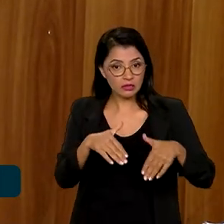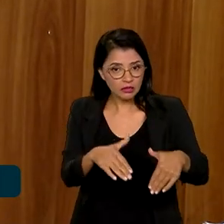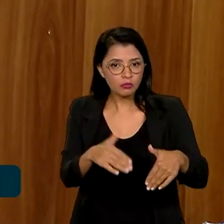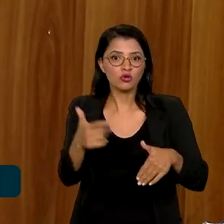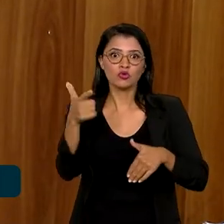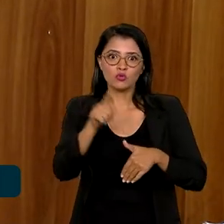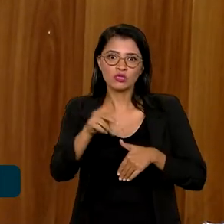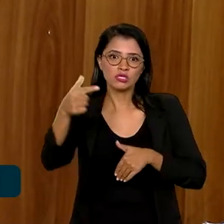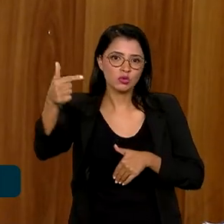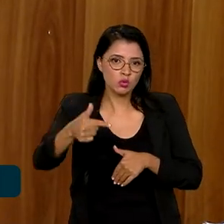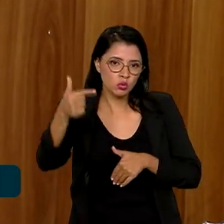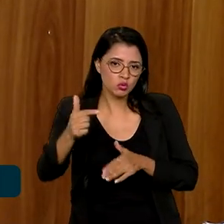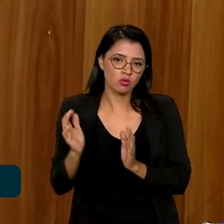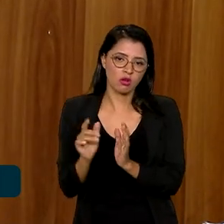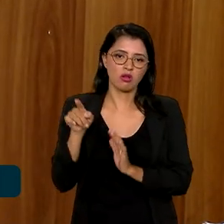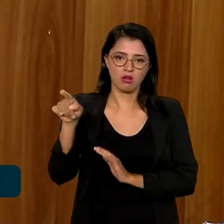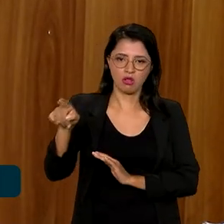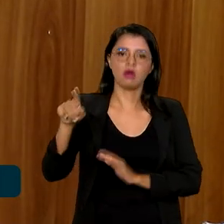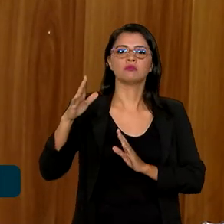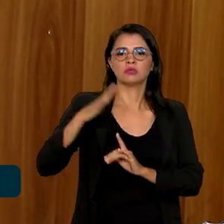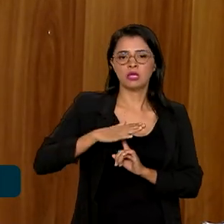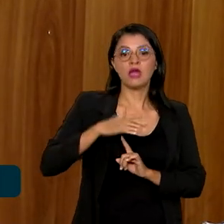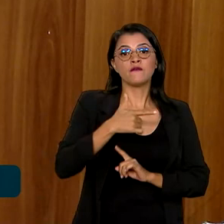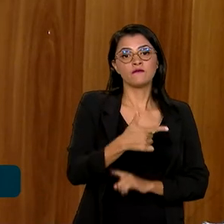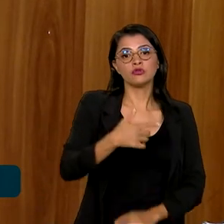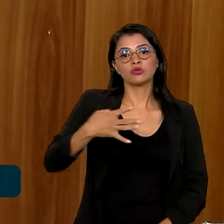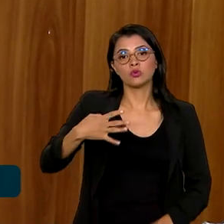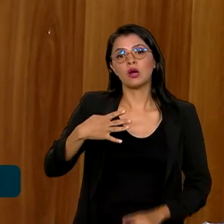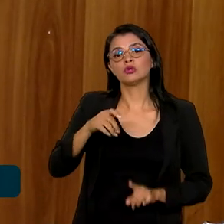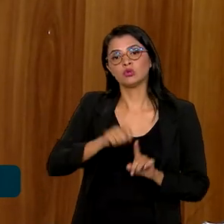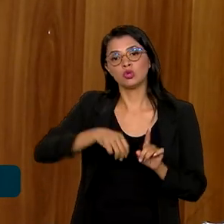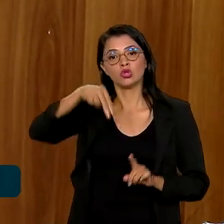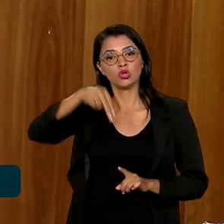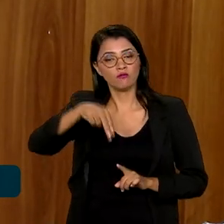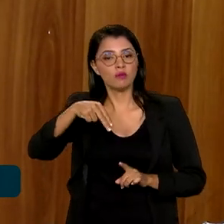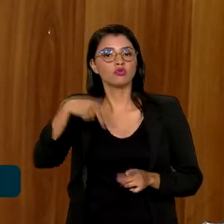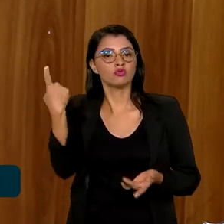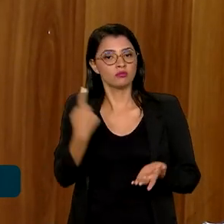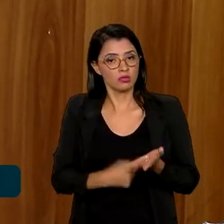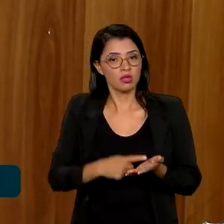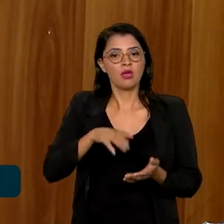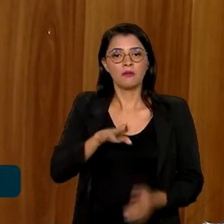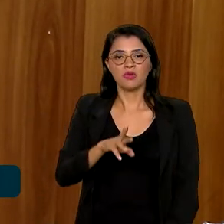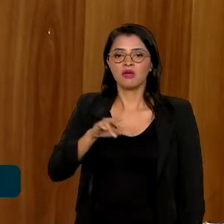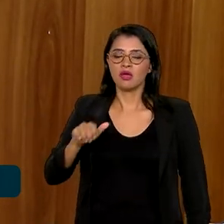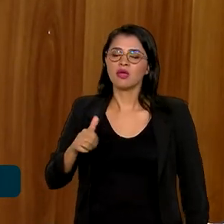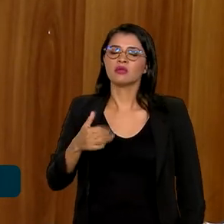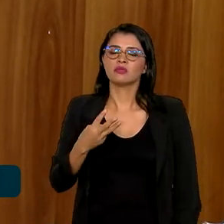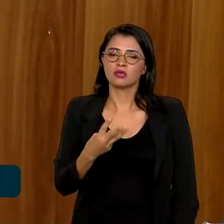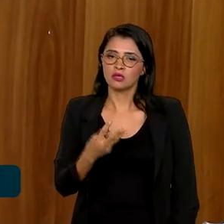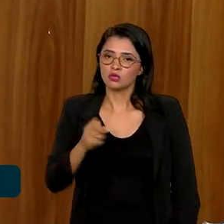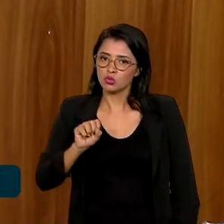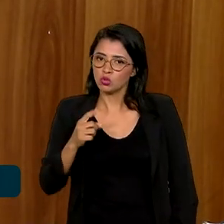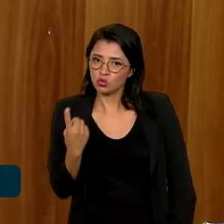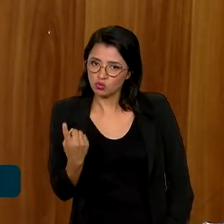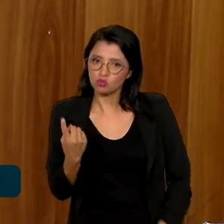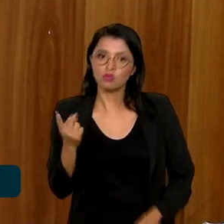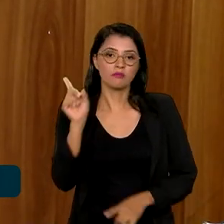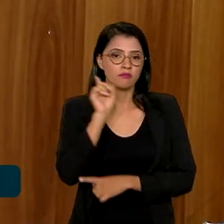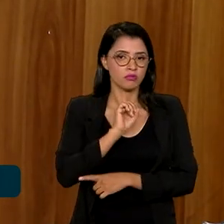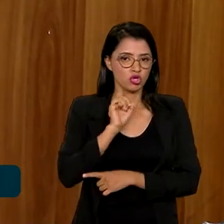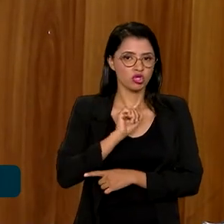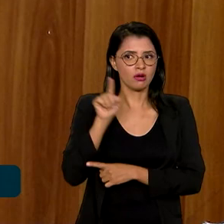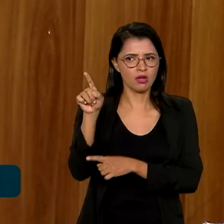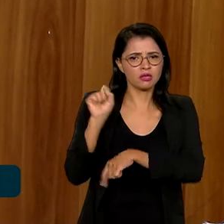Paraná. E em novembro, 24 de novembro, já agendado também a BR-381 em Minas Gerais, uma rodovia que há muito tempo é